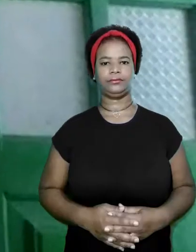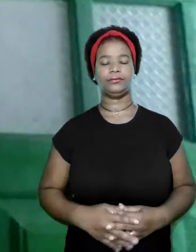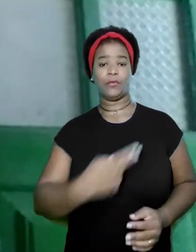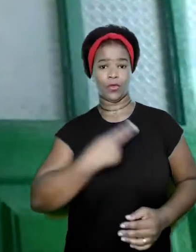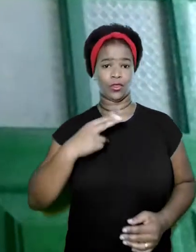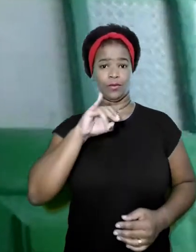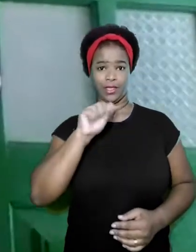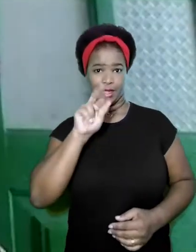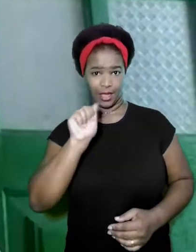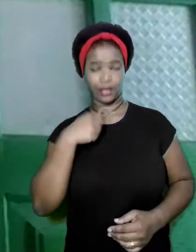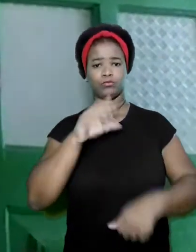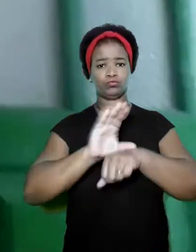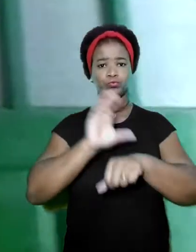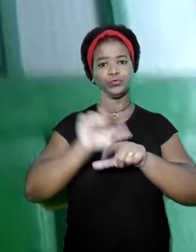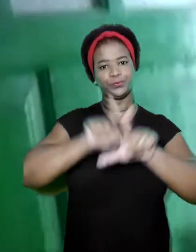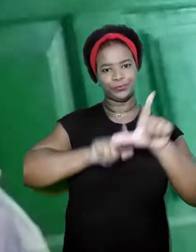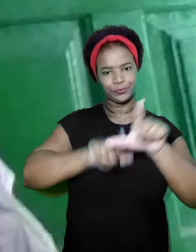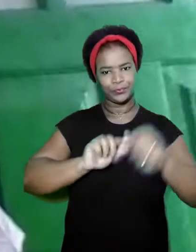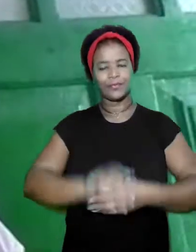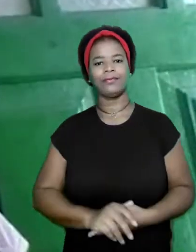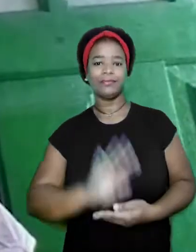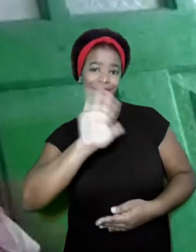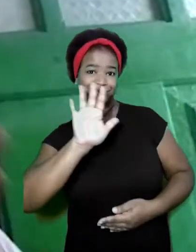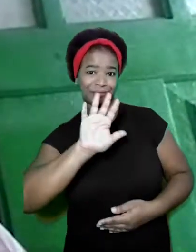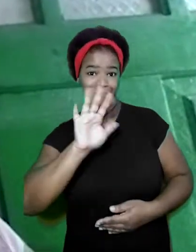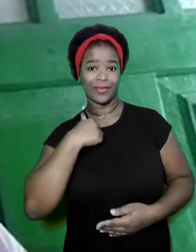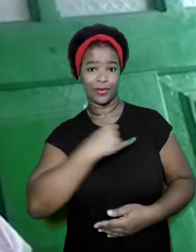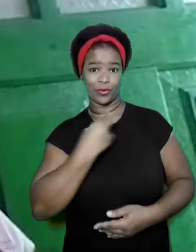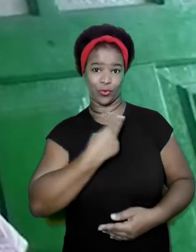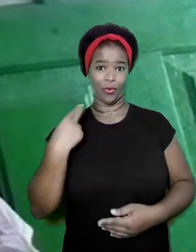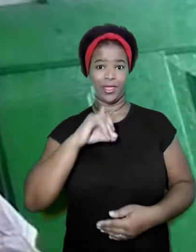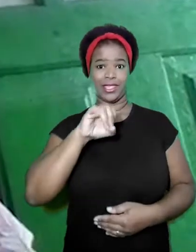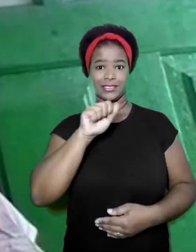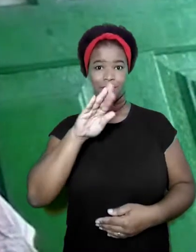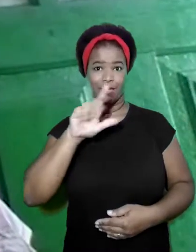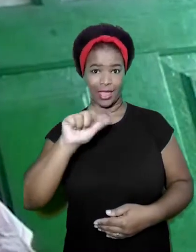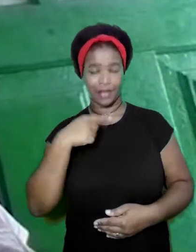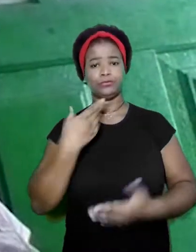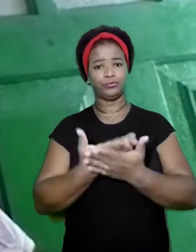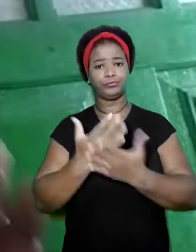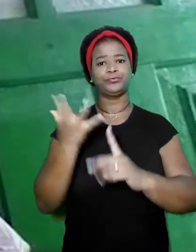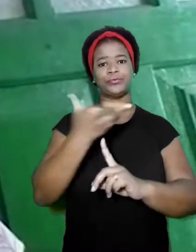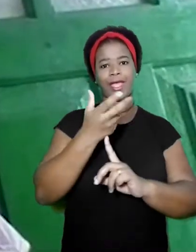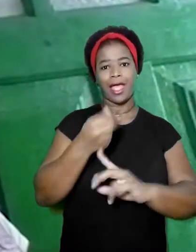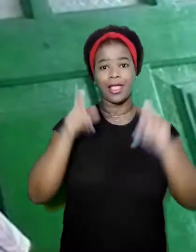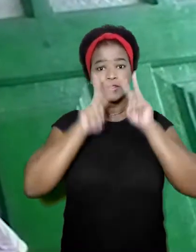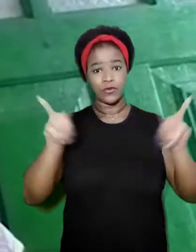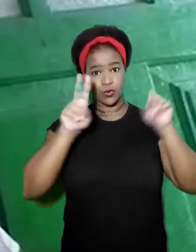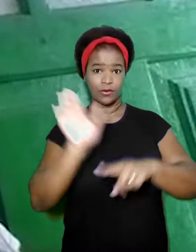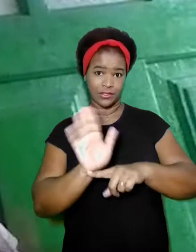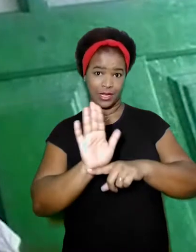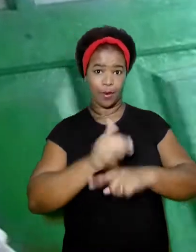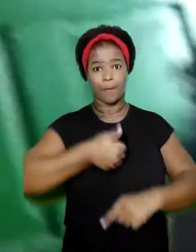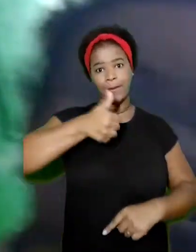Meu nome é Yara, eu sou do curso de Letras Olá, eu sou a Isabela, falo sobre artes visuais e cinema, estou no